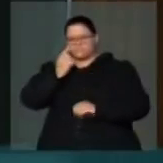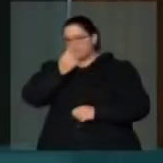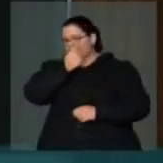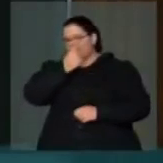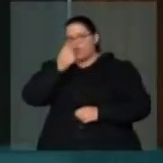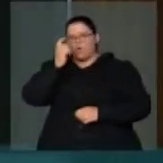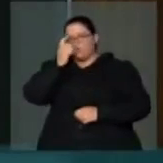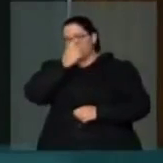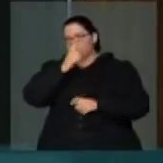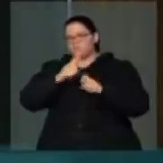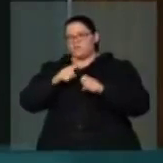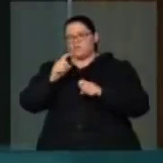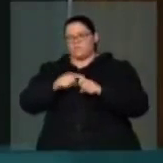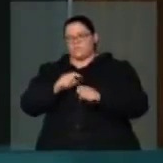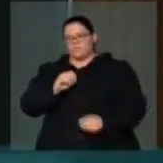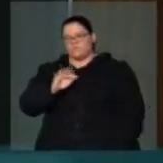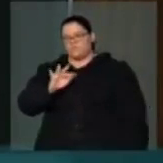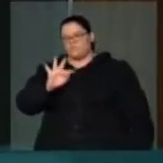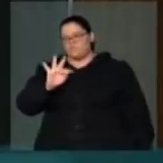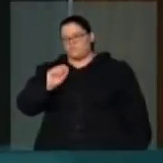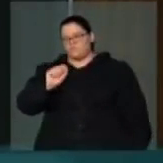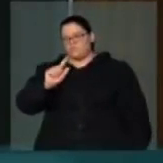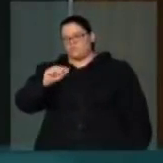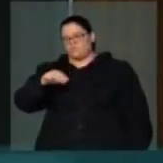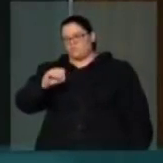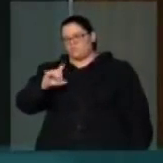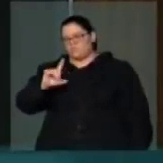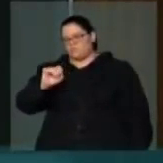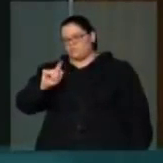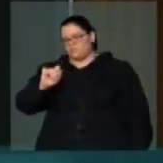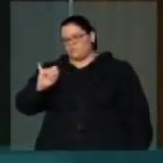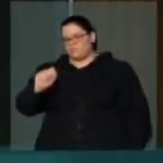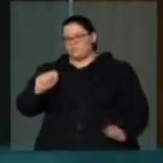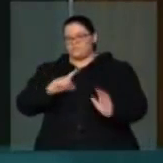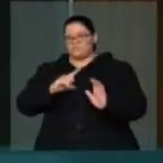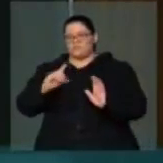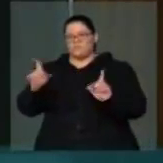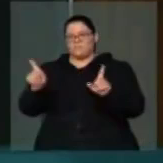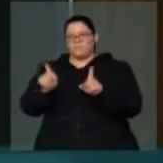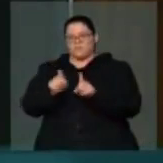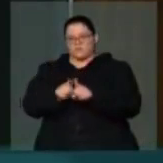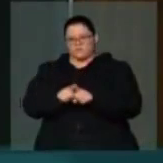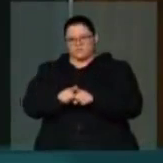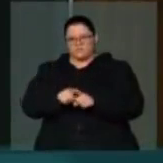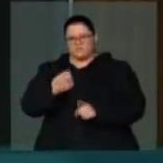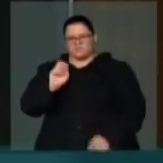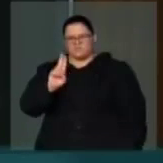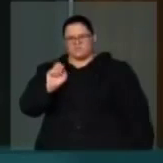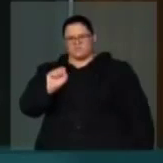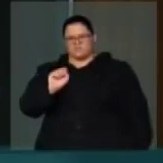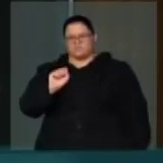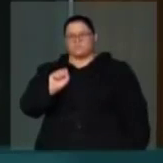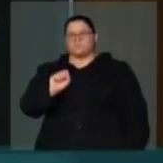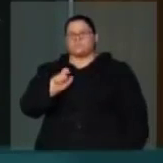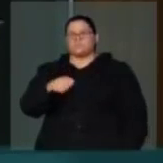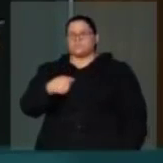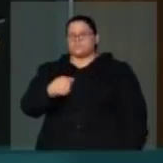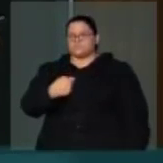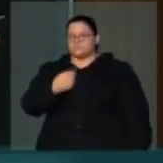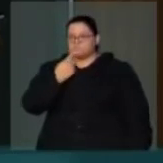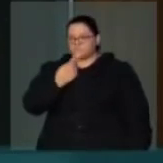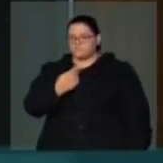de Pernambuco, inclusive com parceria com o SUS, e uma parceria que tem dado certo. Eu falo da Fundação